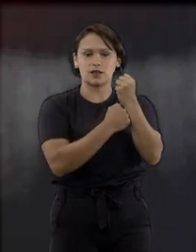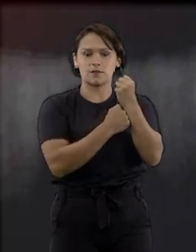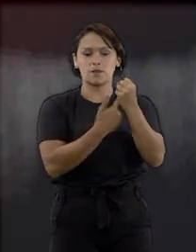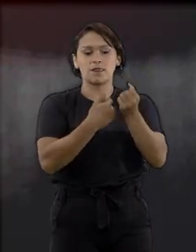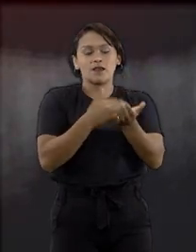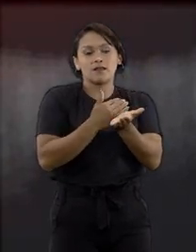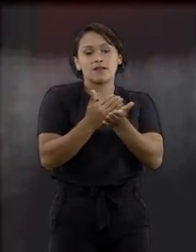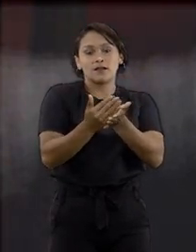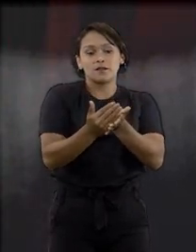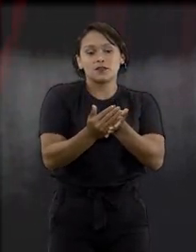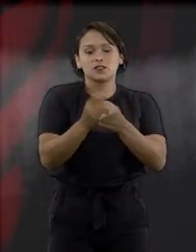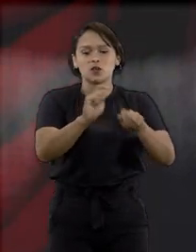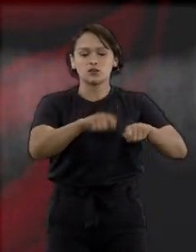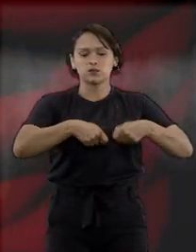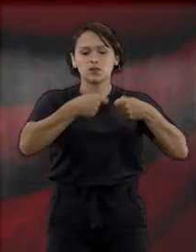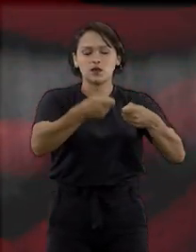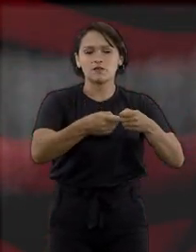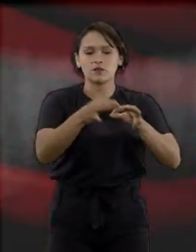Uma